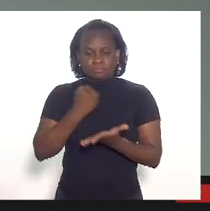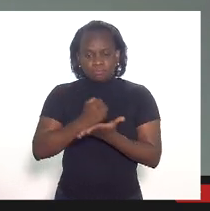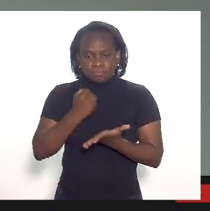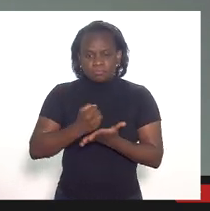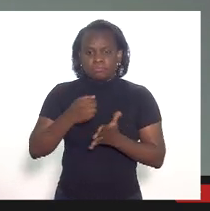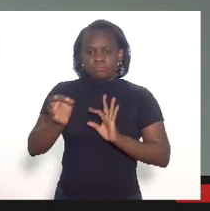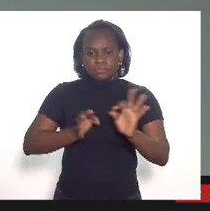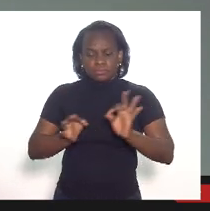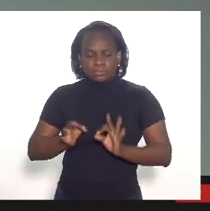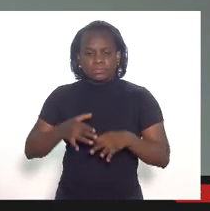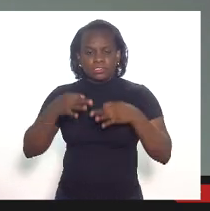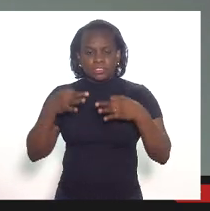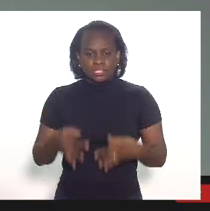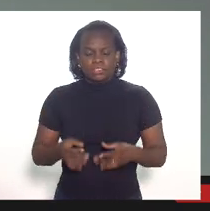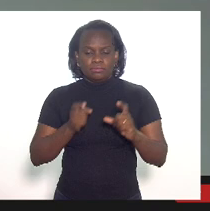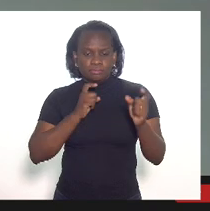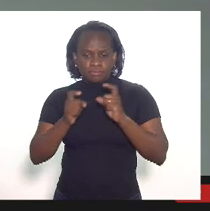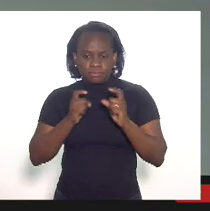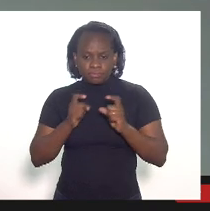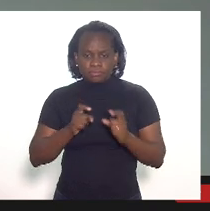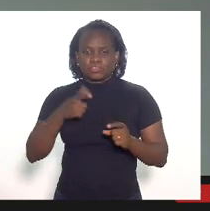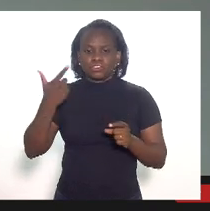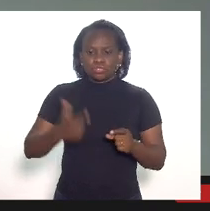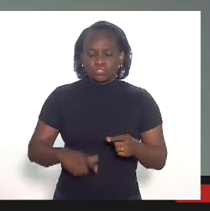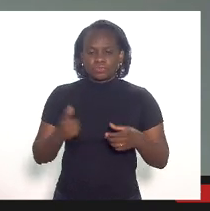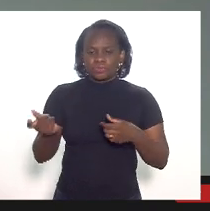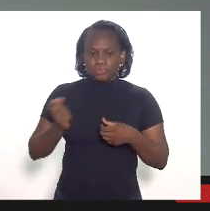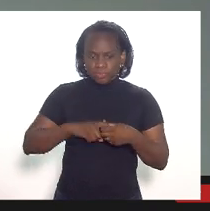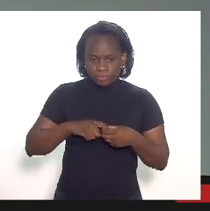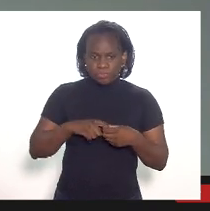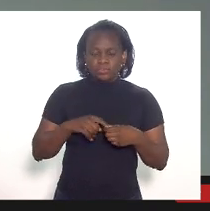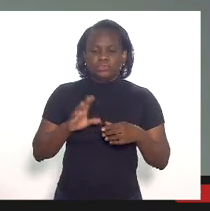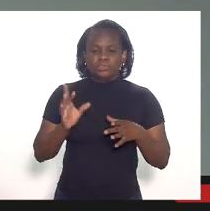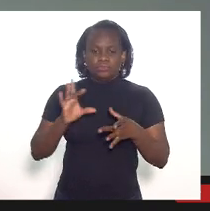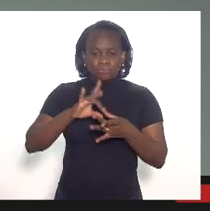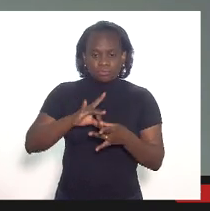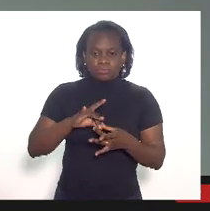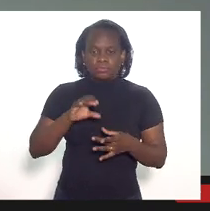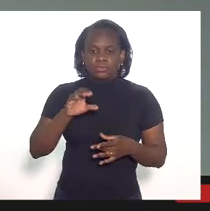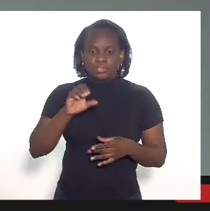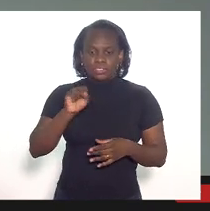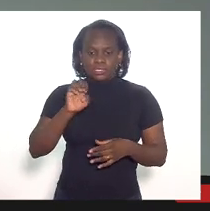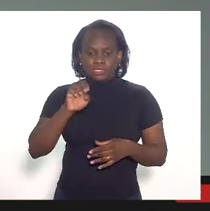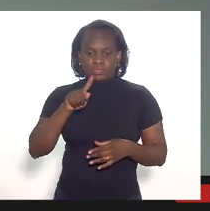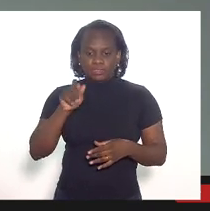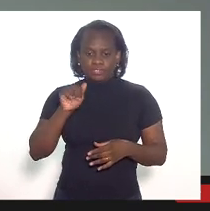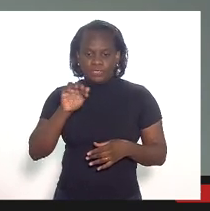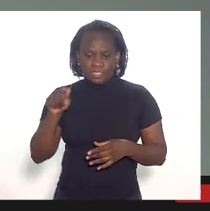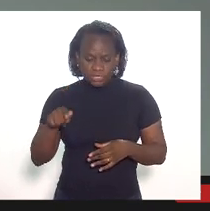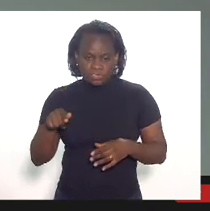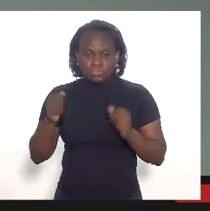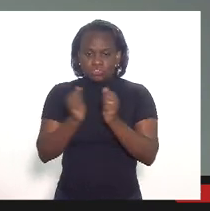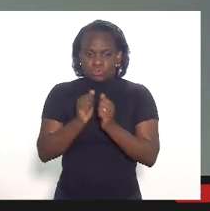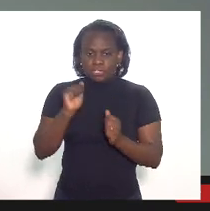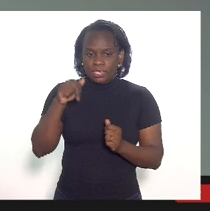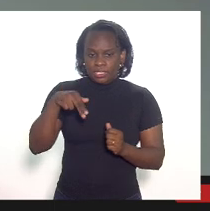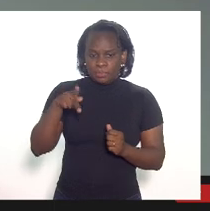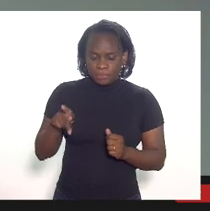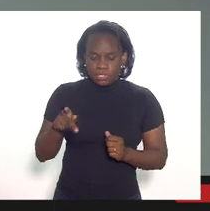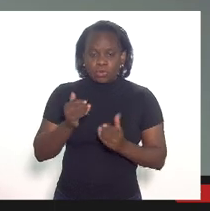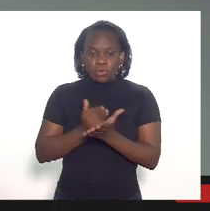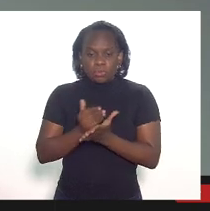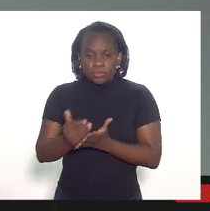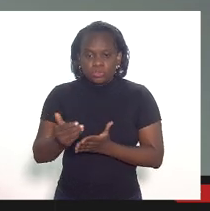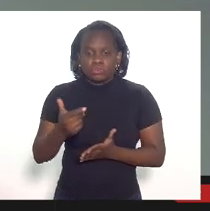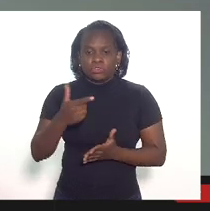portanto, a discussão, a retomada da discussão do convênio Cefaz-ANP, iniciada já em julho